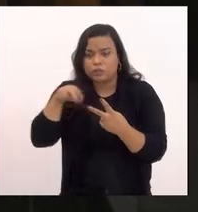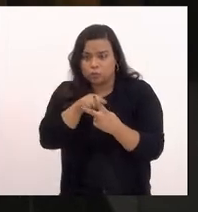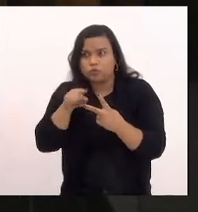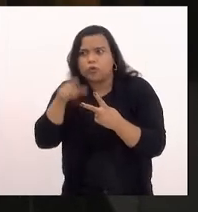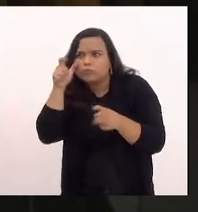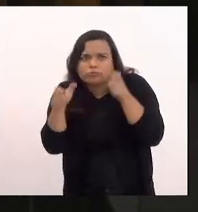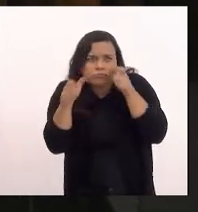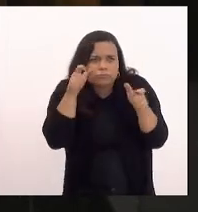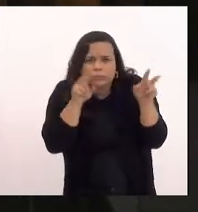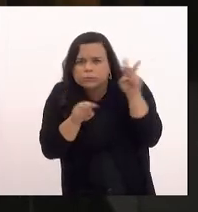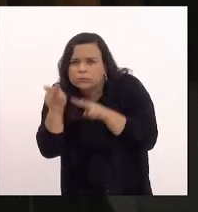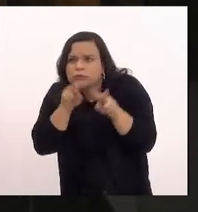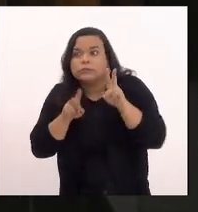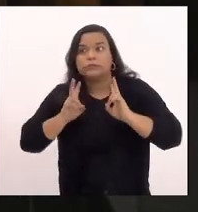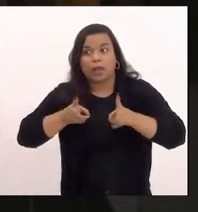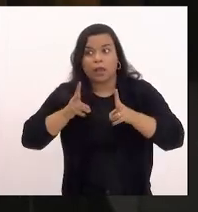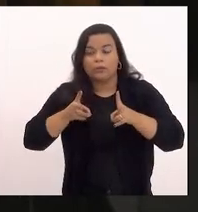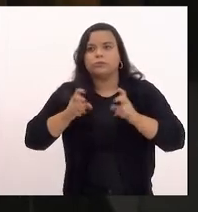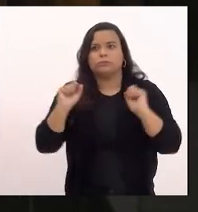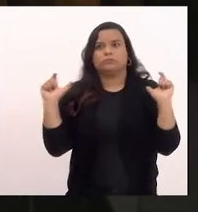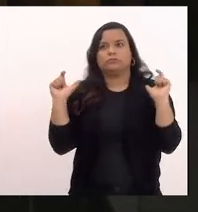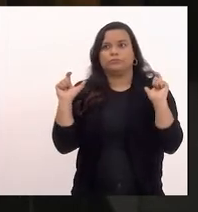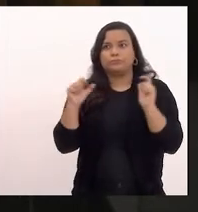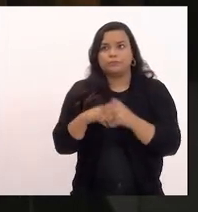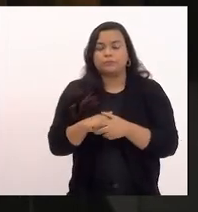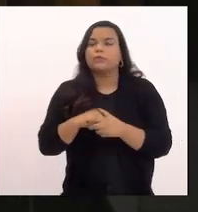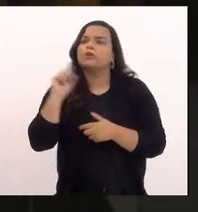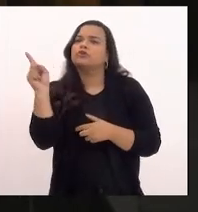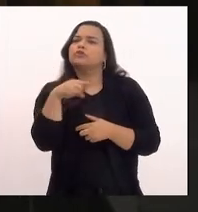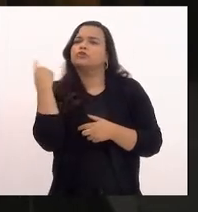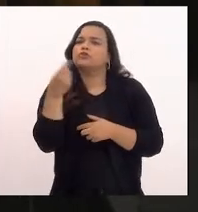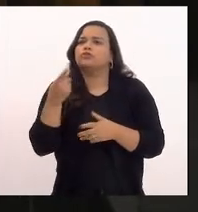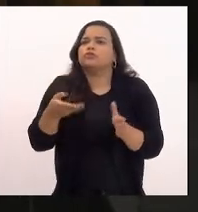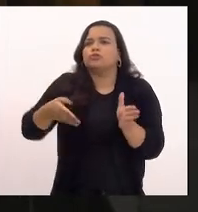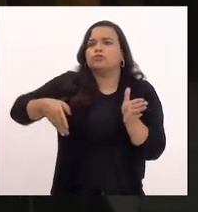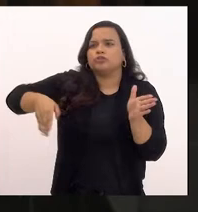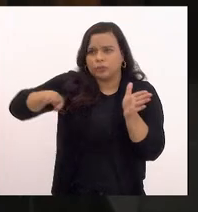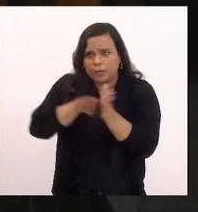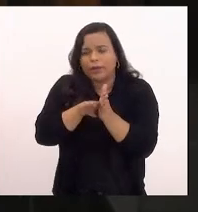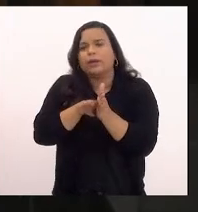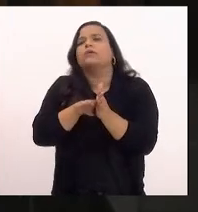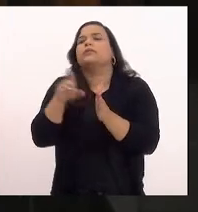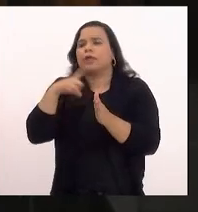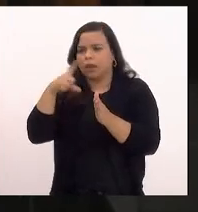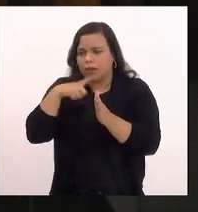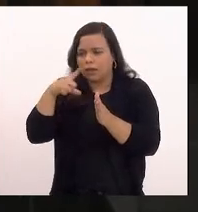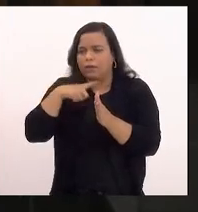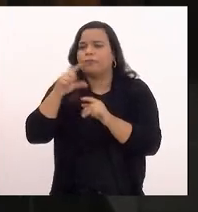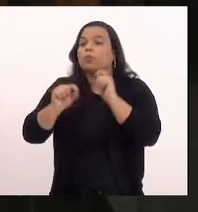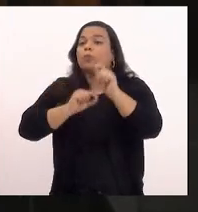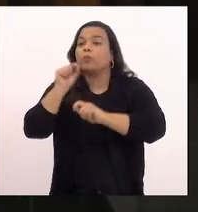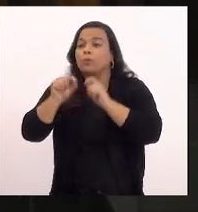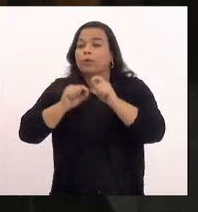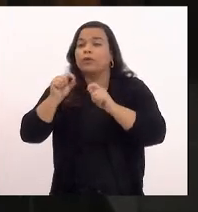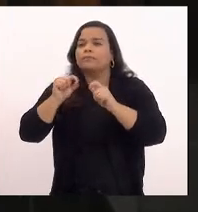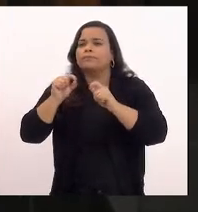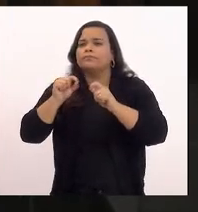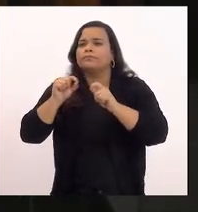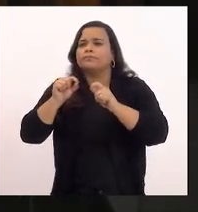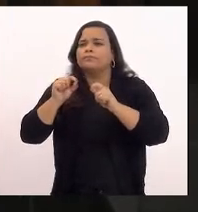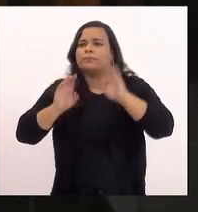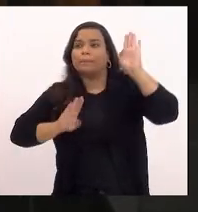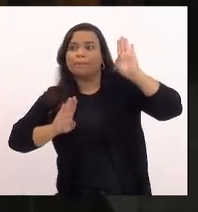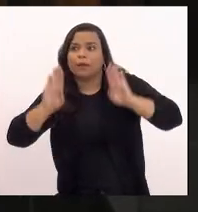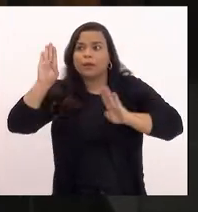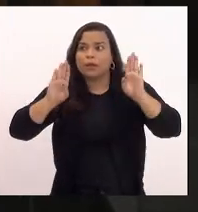movimentos nós tivemos aqui manifestações sobre